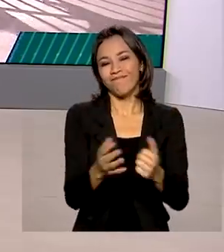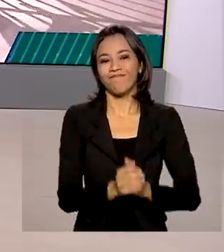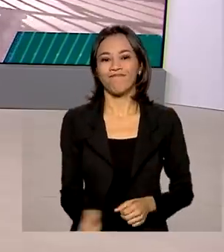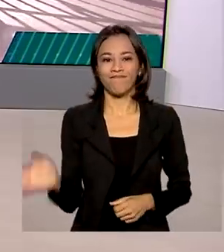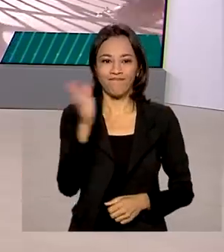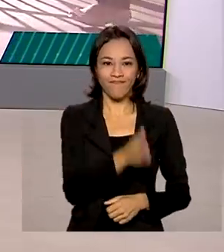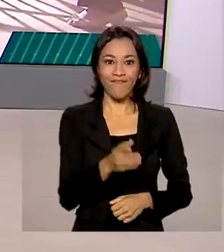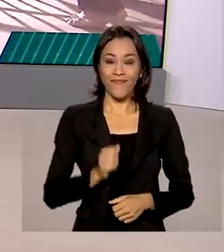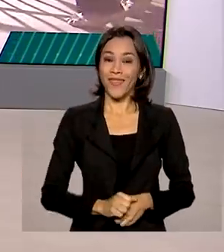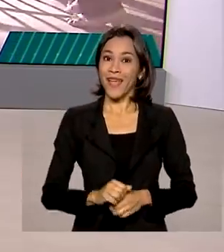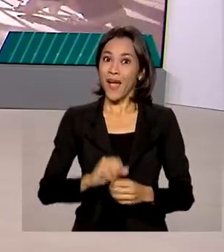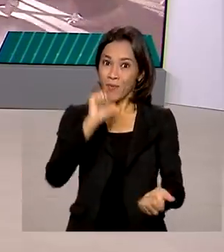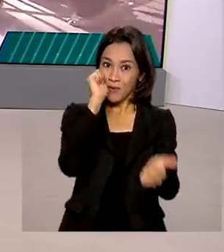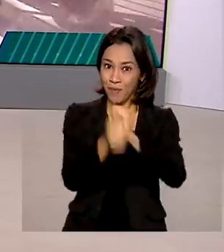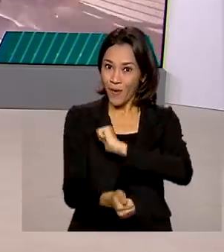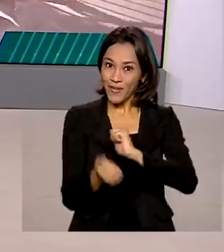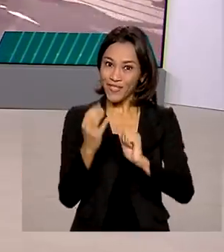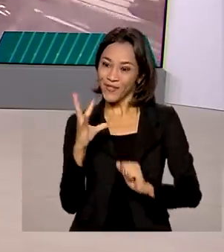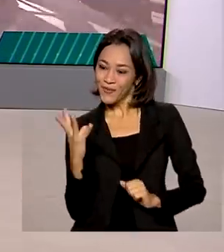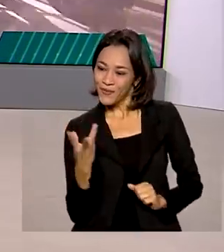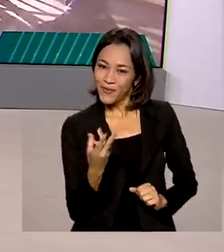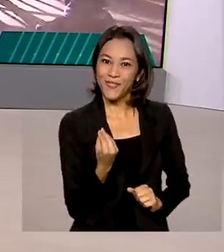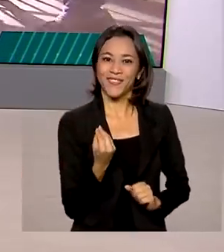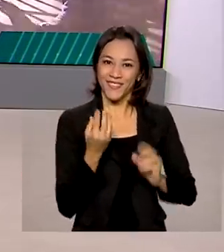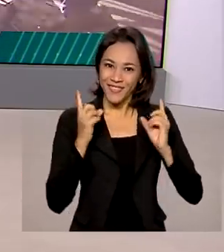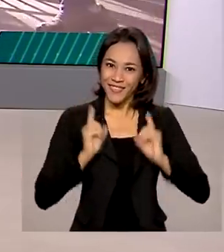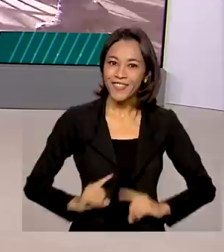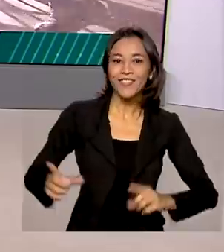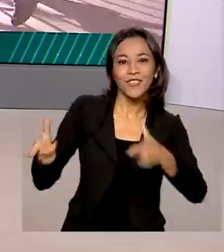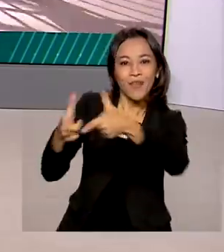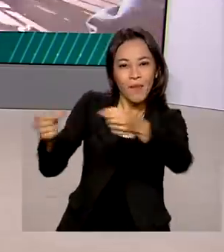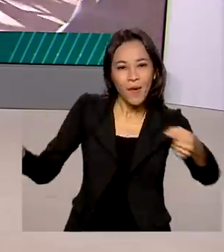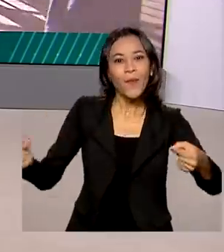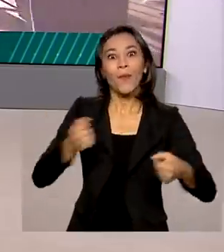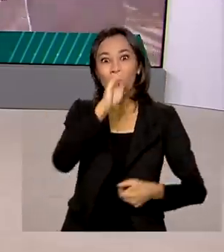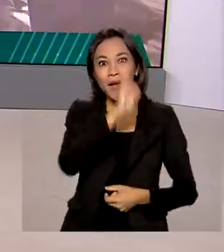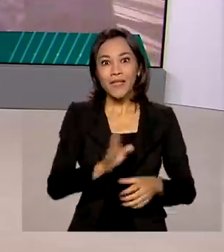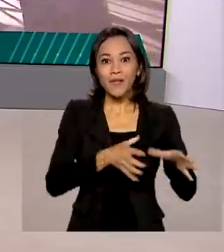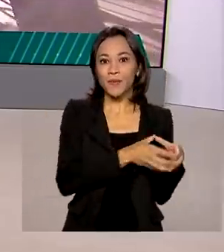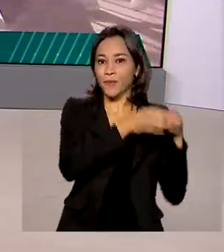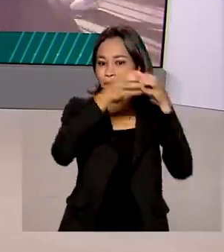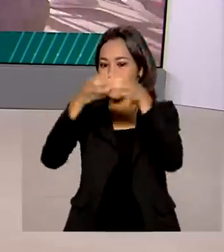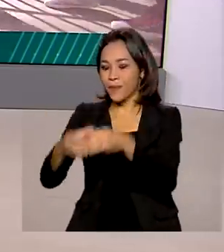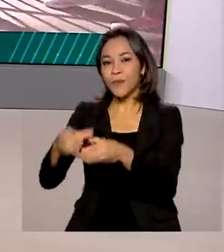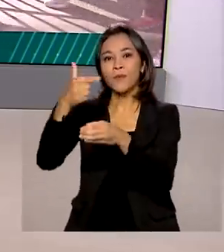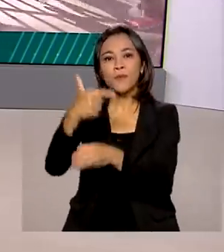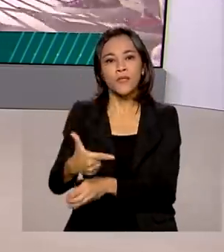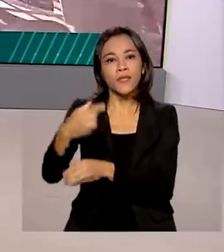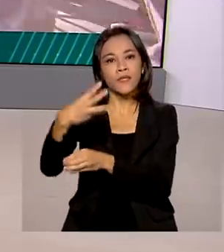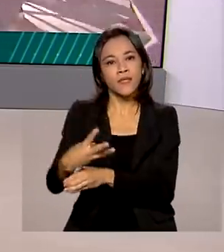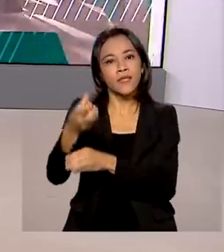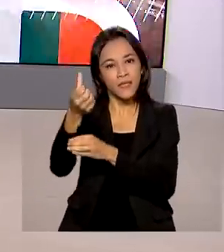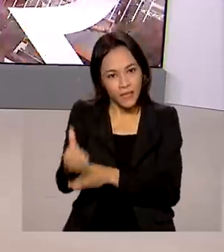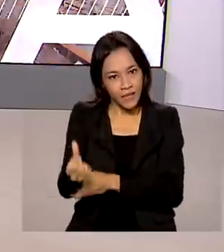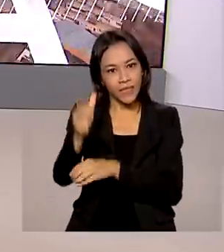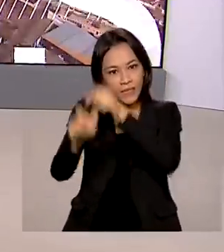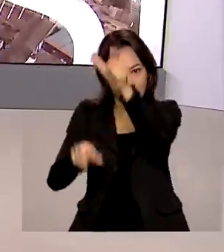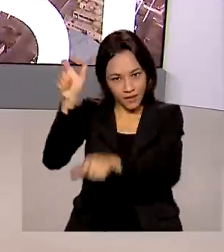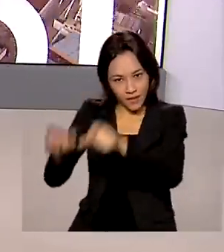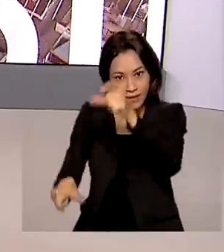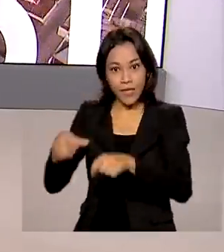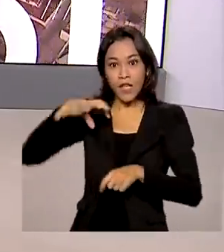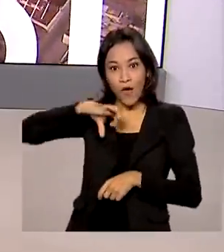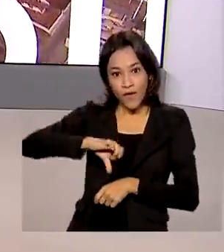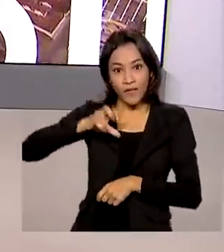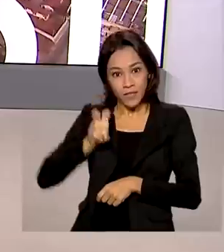Paralimpíada de Tóquio já começou. O Brasil participa dos jogos com 236 esportistas, sendo 95%